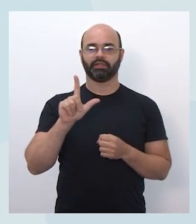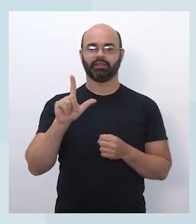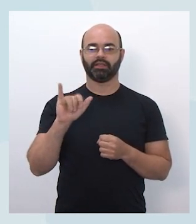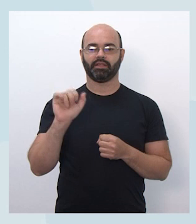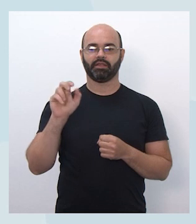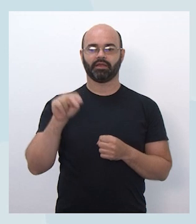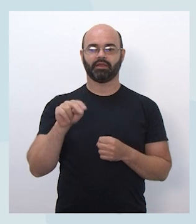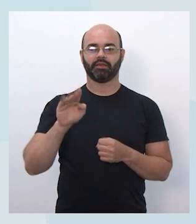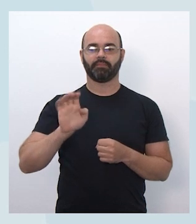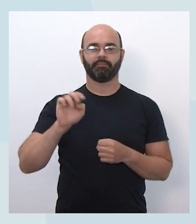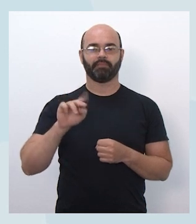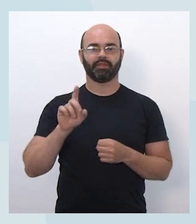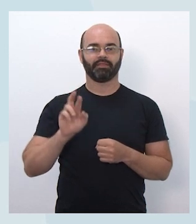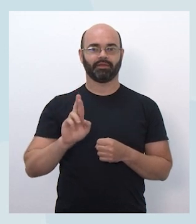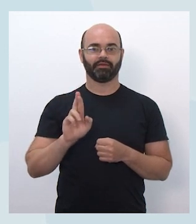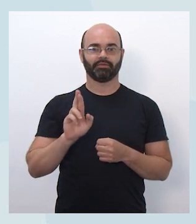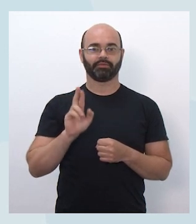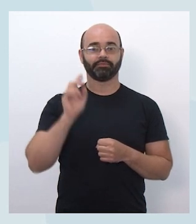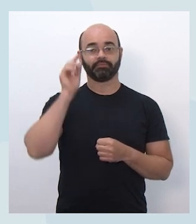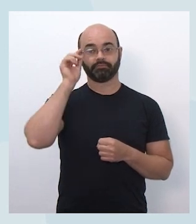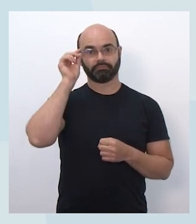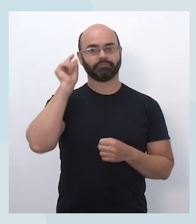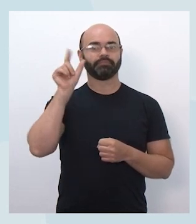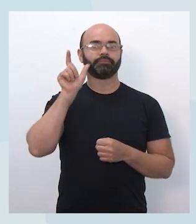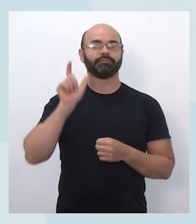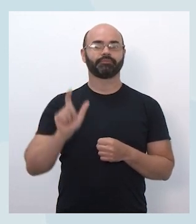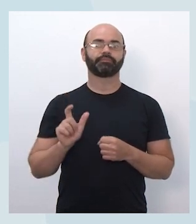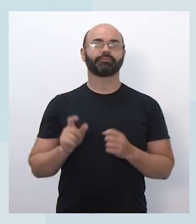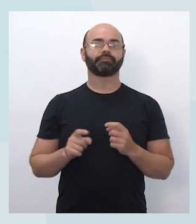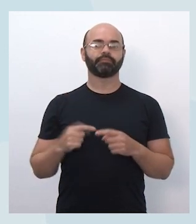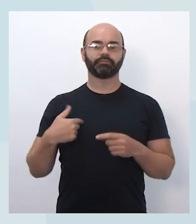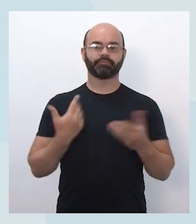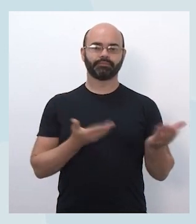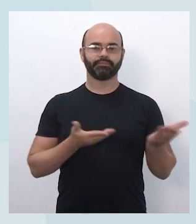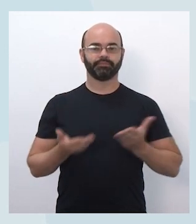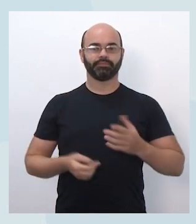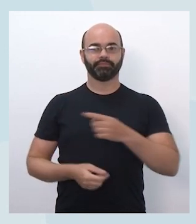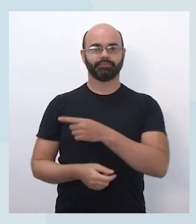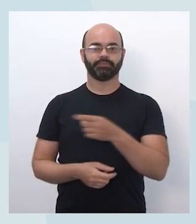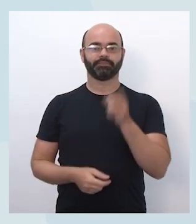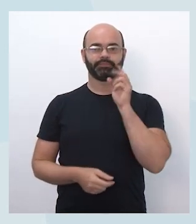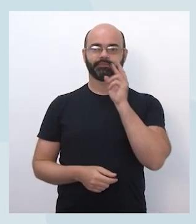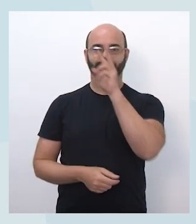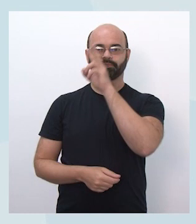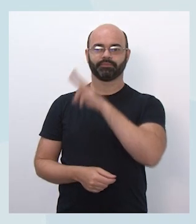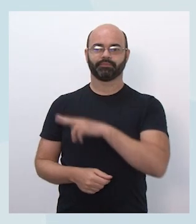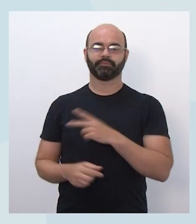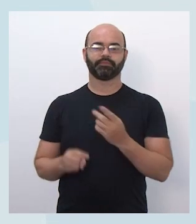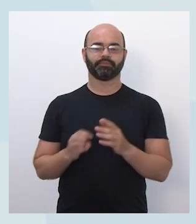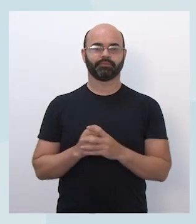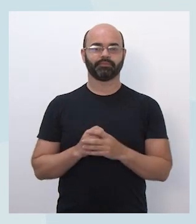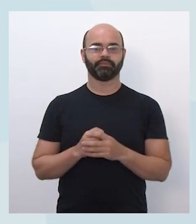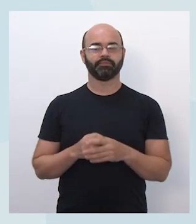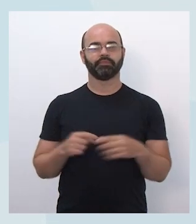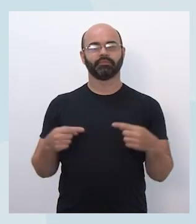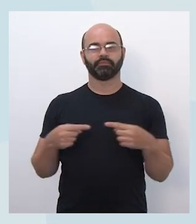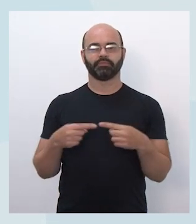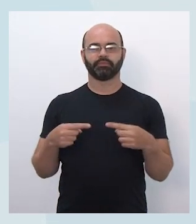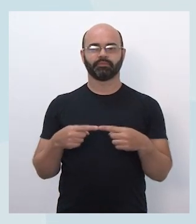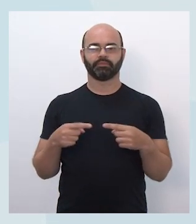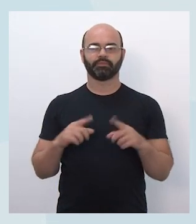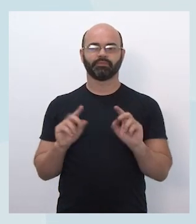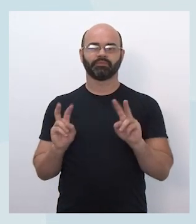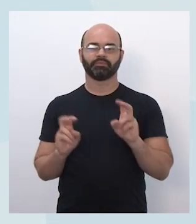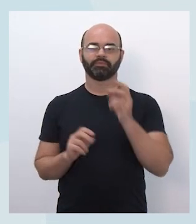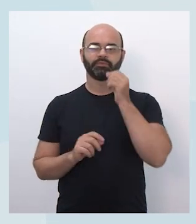uma definição bem legal que eu trouxe aqui para vocês de relacionamento entre o que são as missões, né,